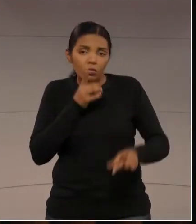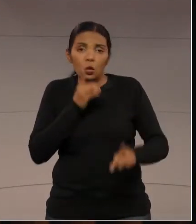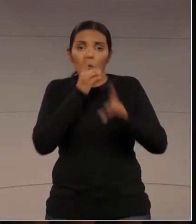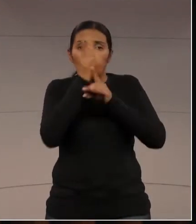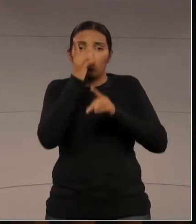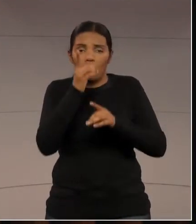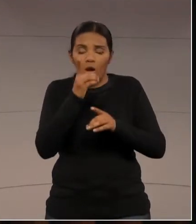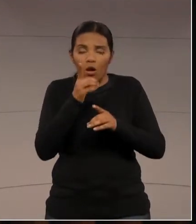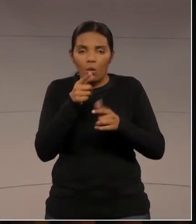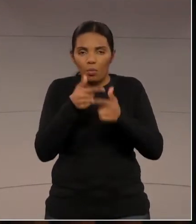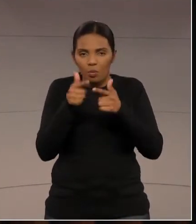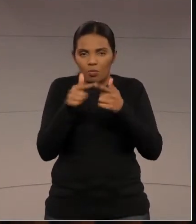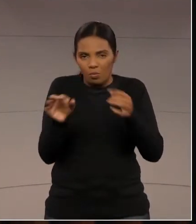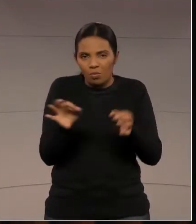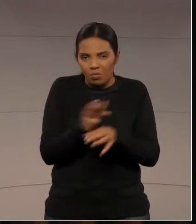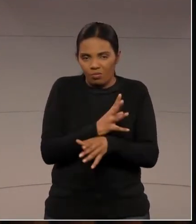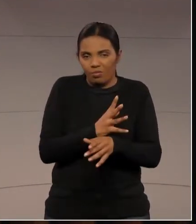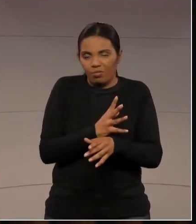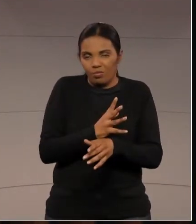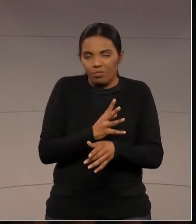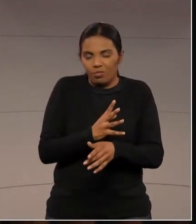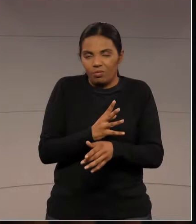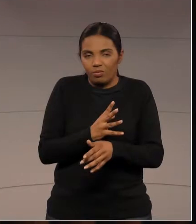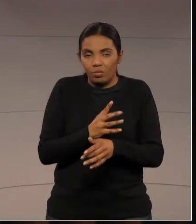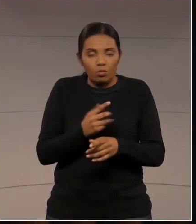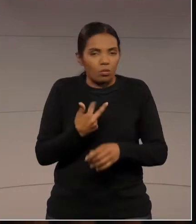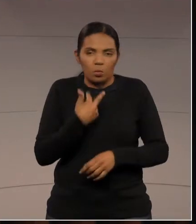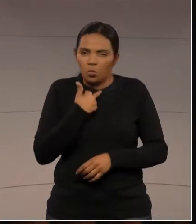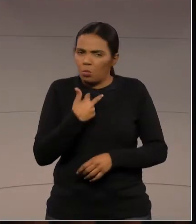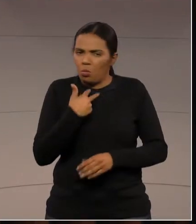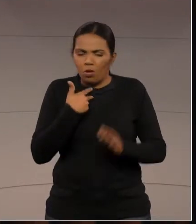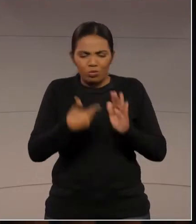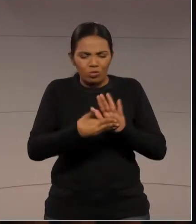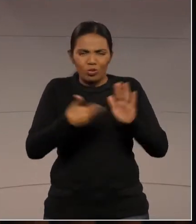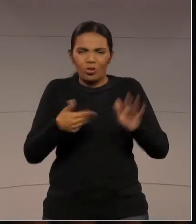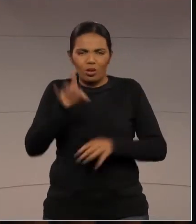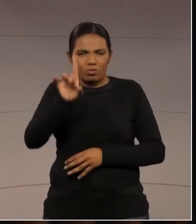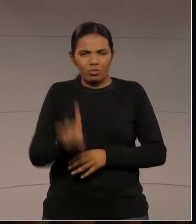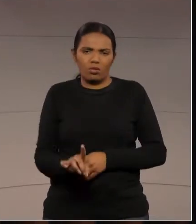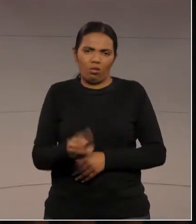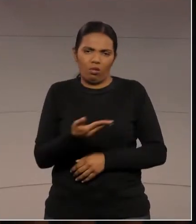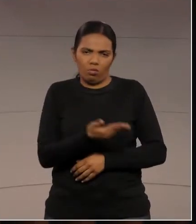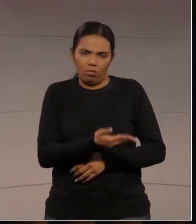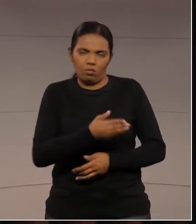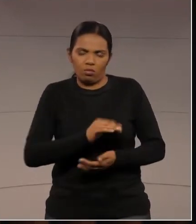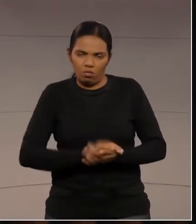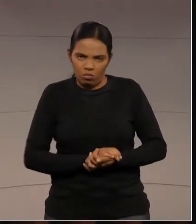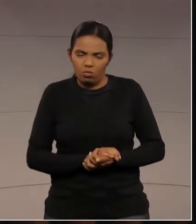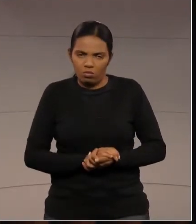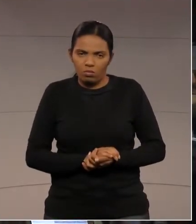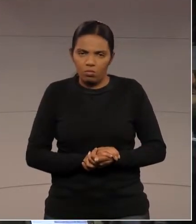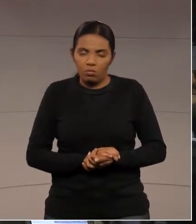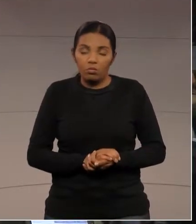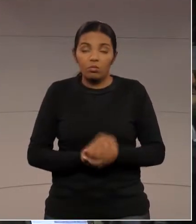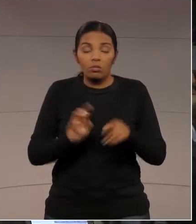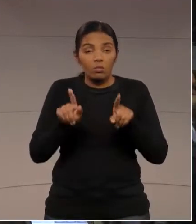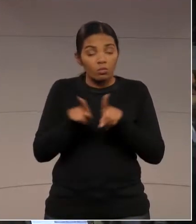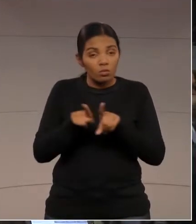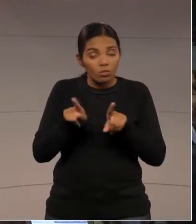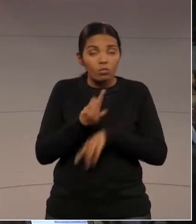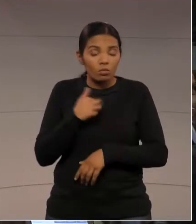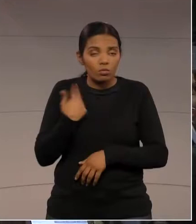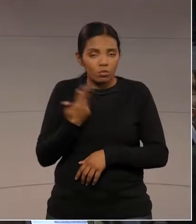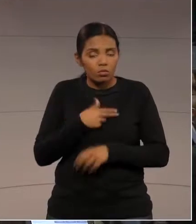que a gente não possa retirar esse direito dos servidores do Estado do Paraná e que a gente possa também